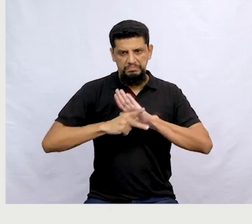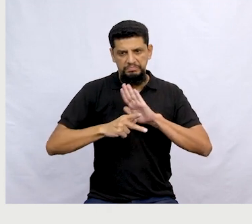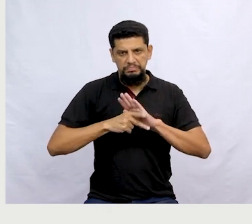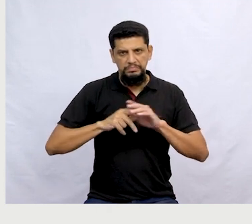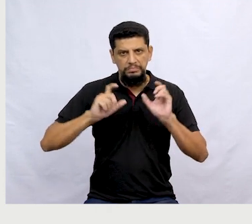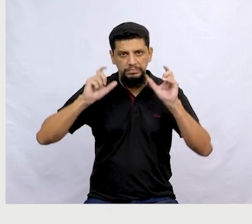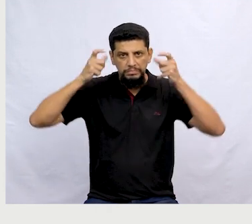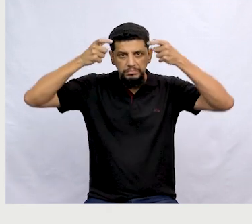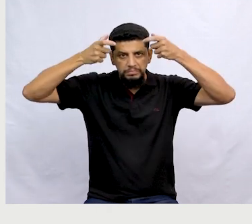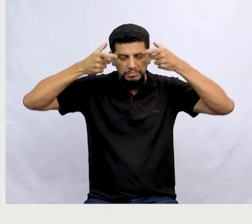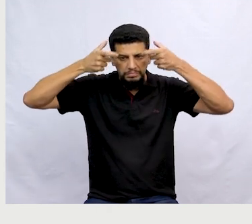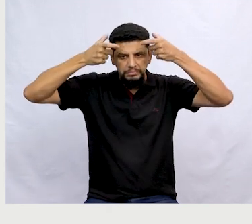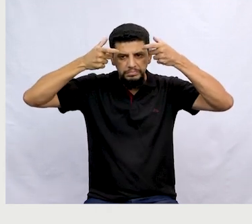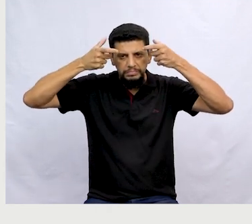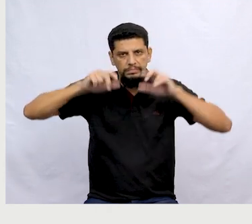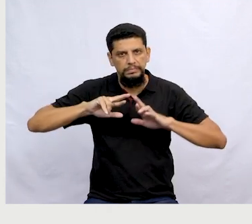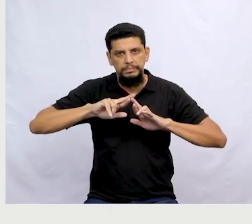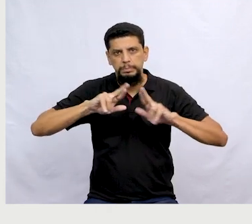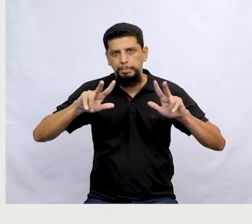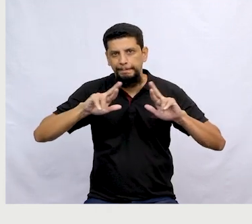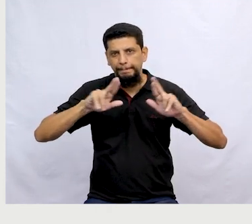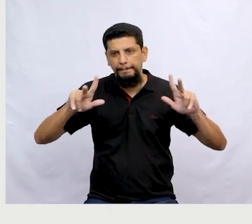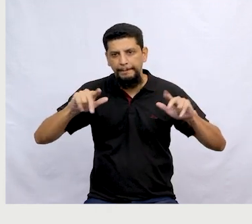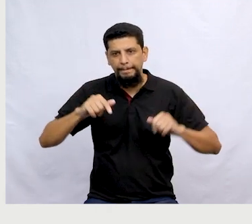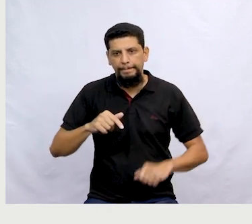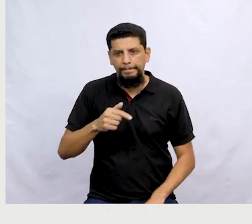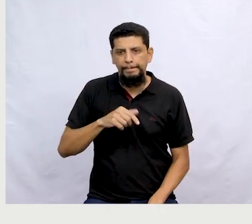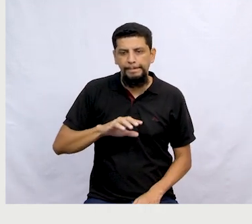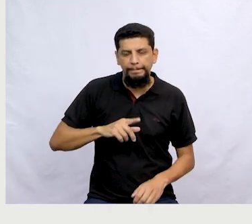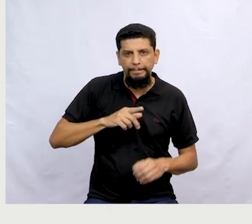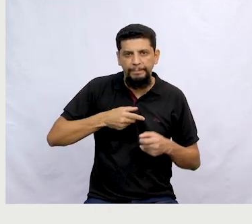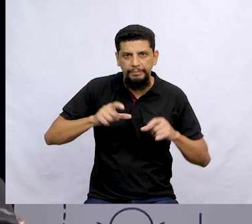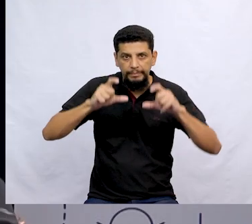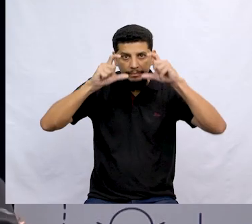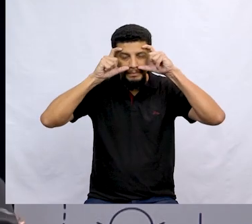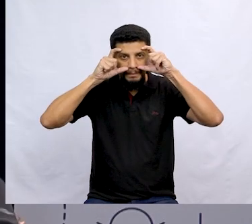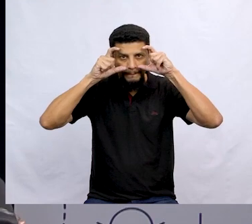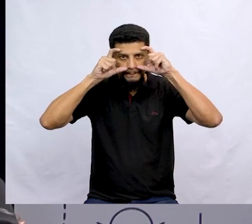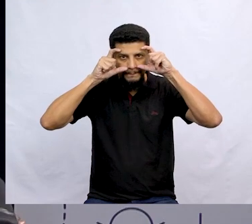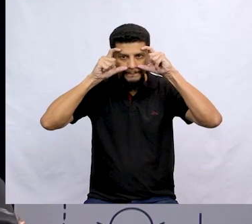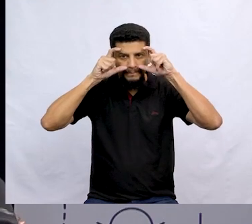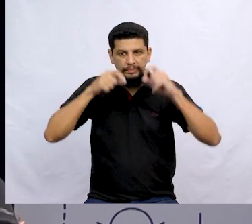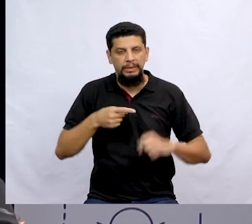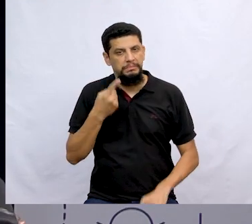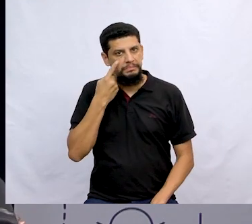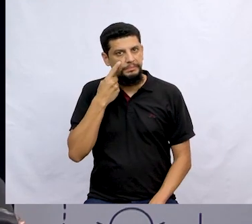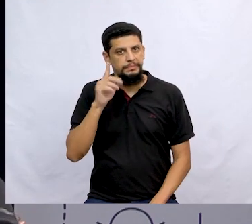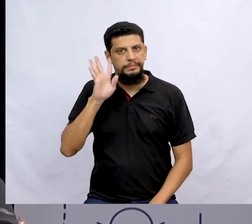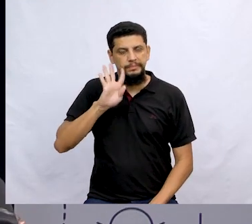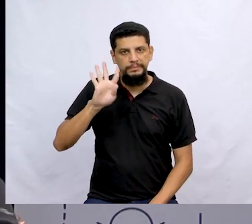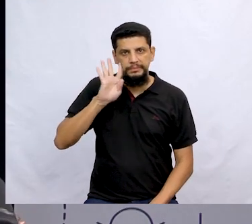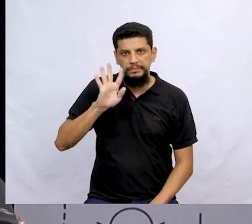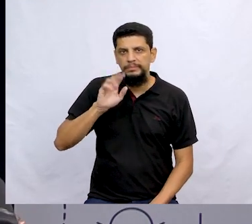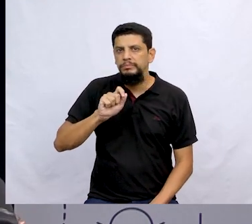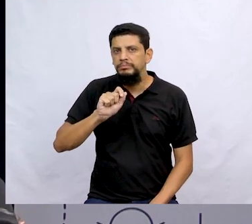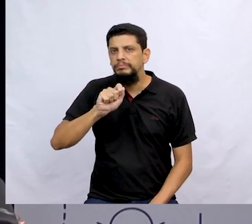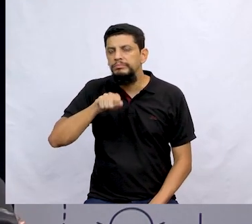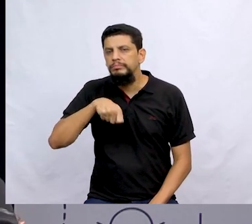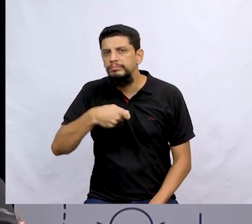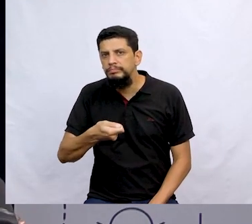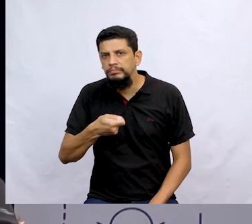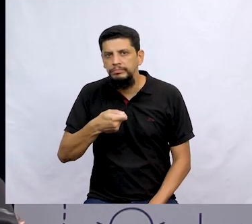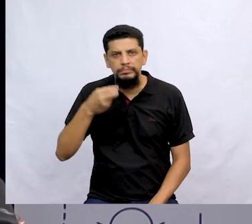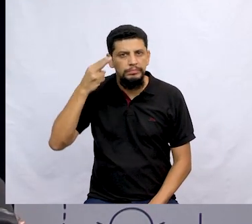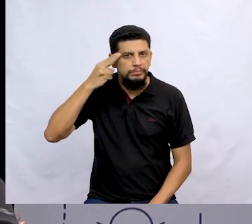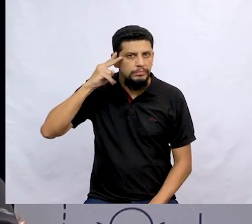Usa um capacete, todo diferente. Tem um óculos ali também. Olha só, sobre que sonho